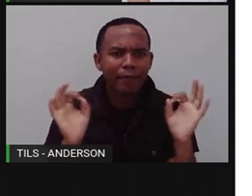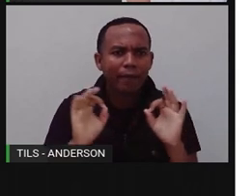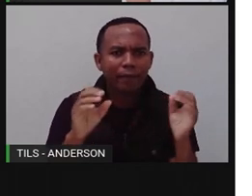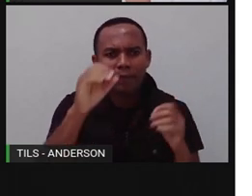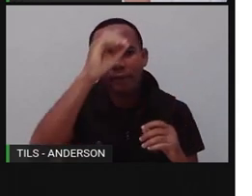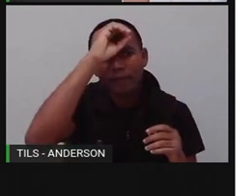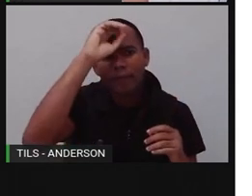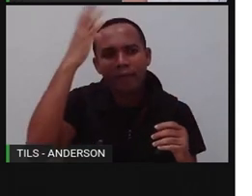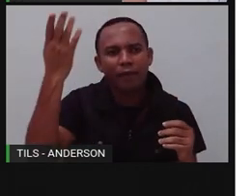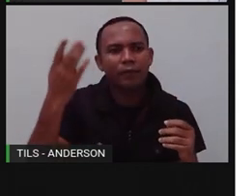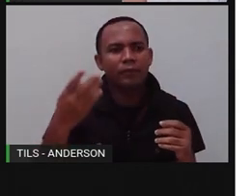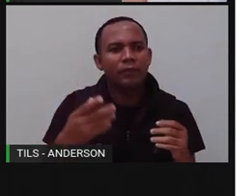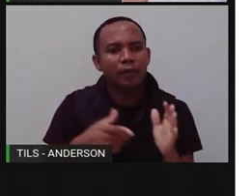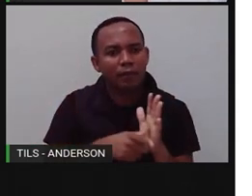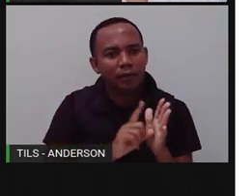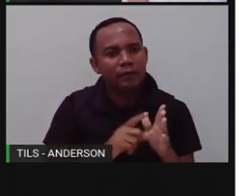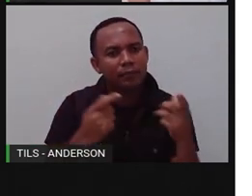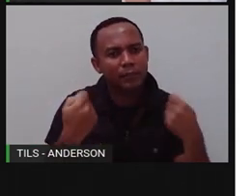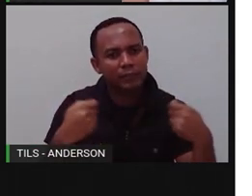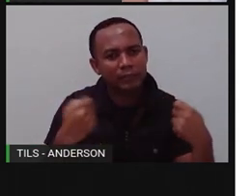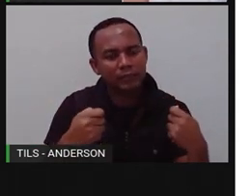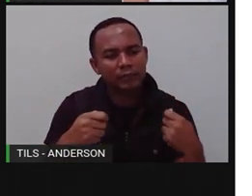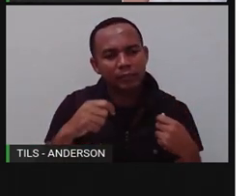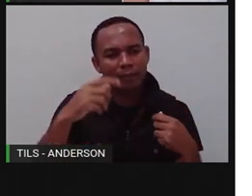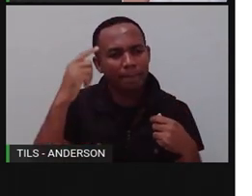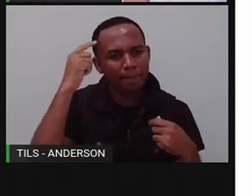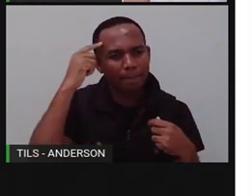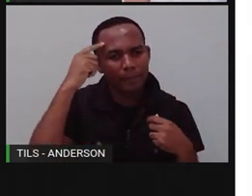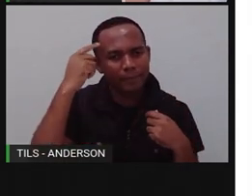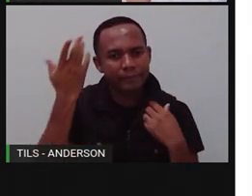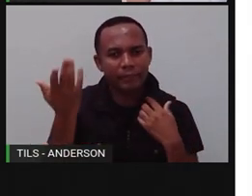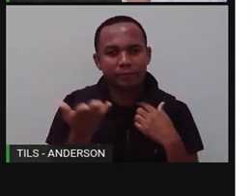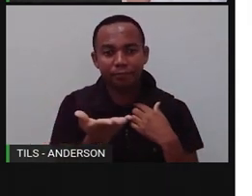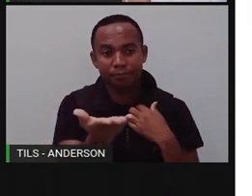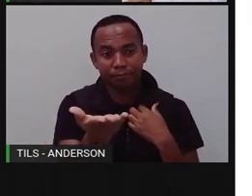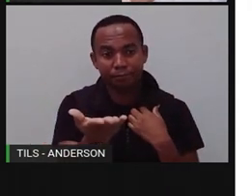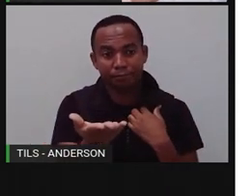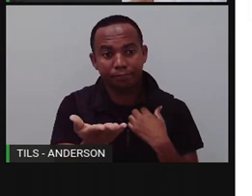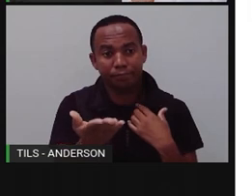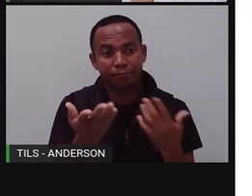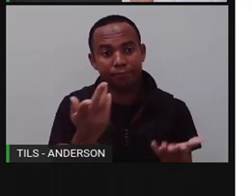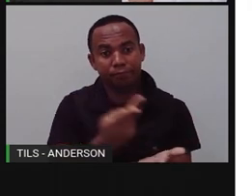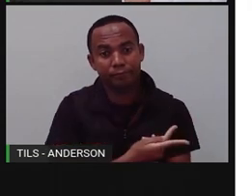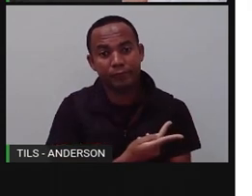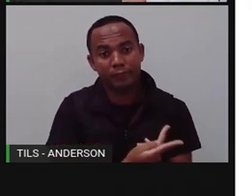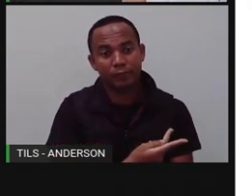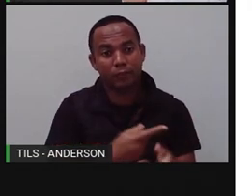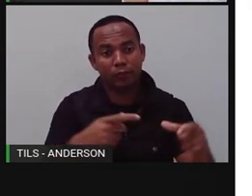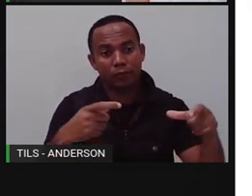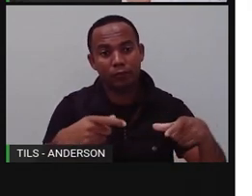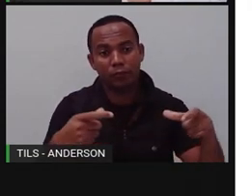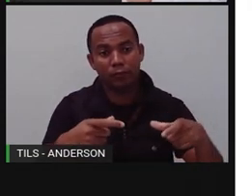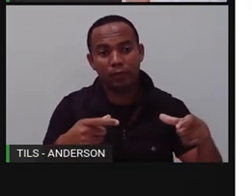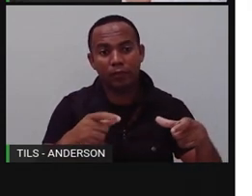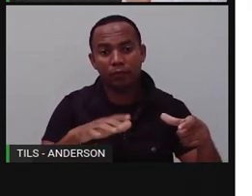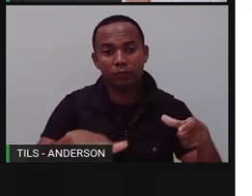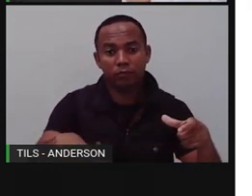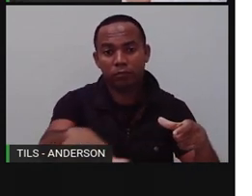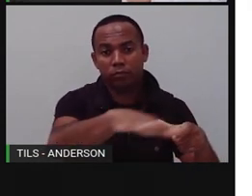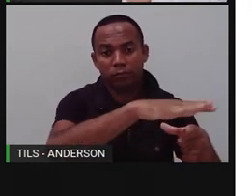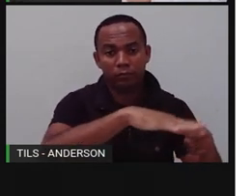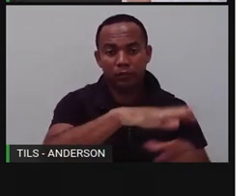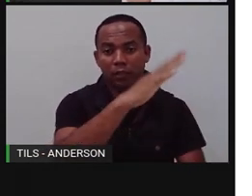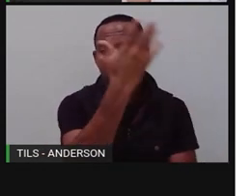Então, não se pensa nessas coisas. E aí acontece o que está aí nessa imagem, né? Um local aberto, onde várias